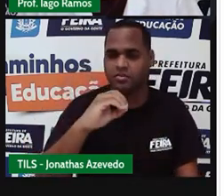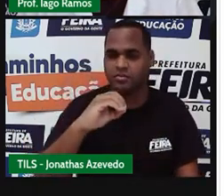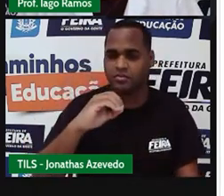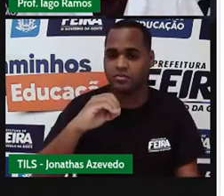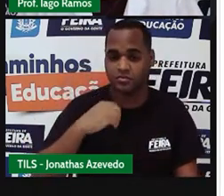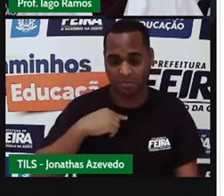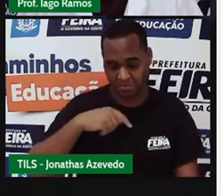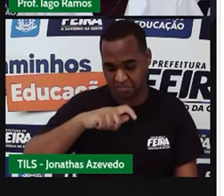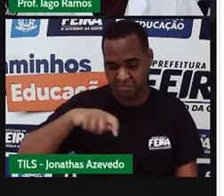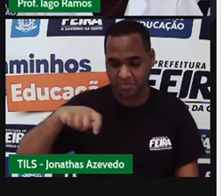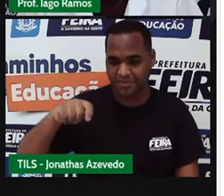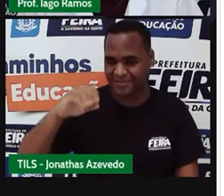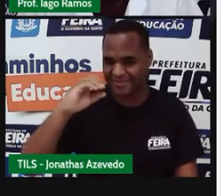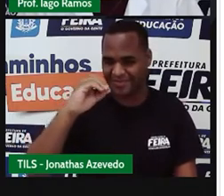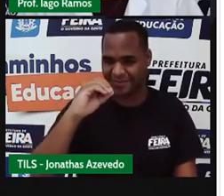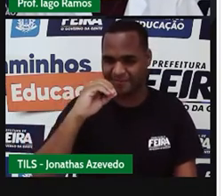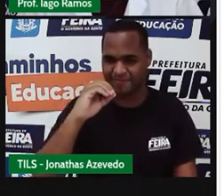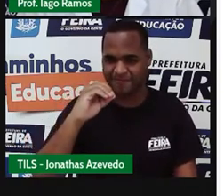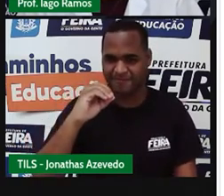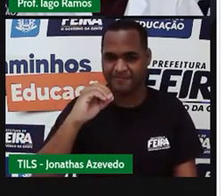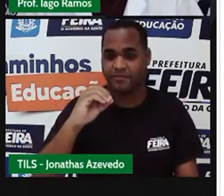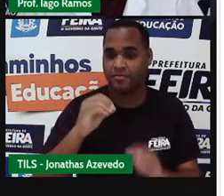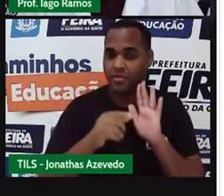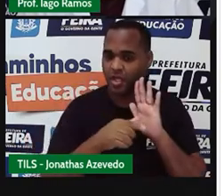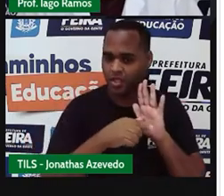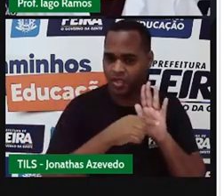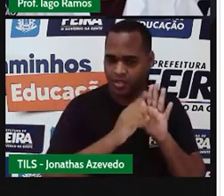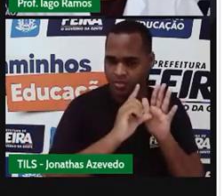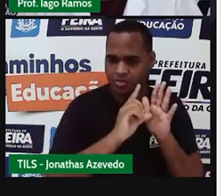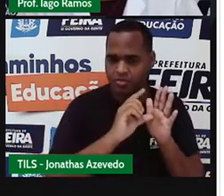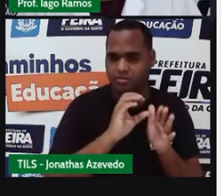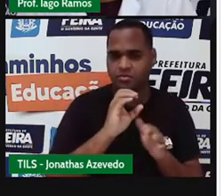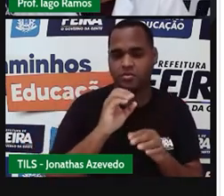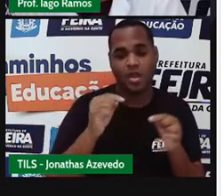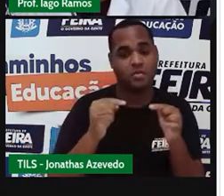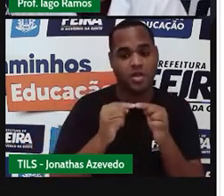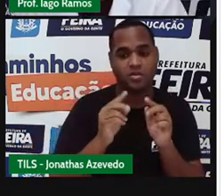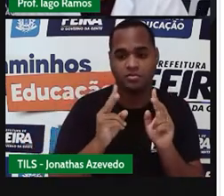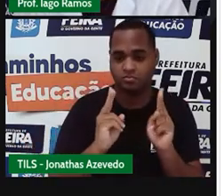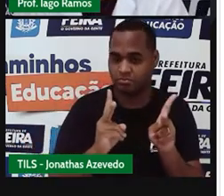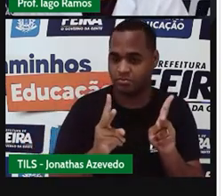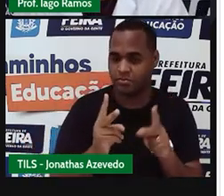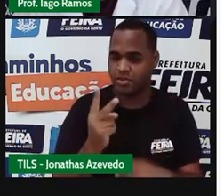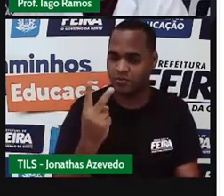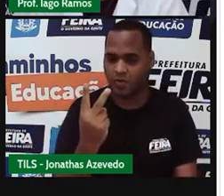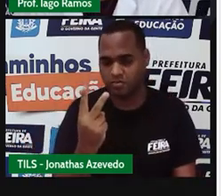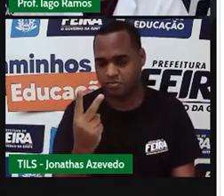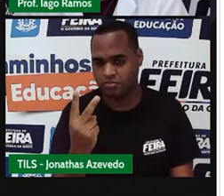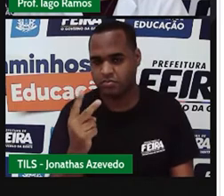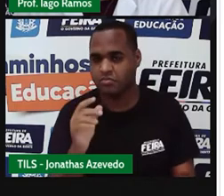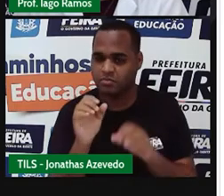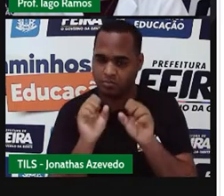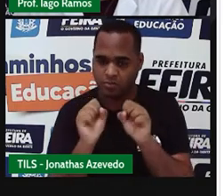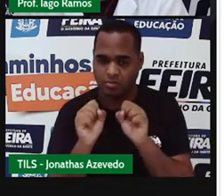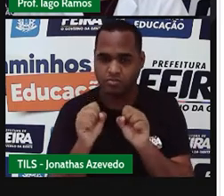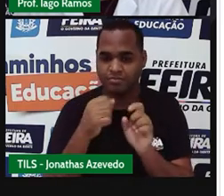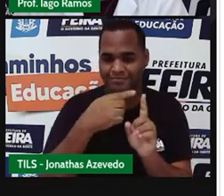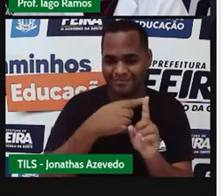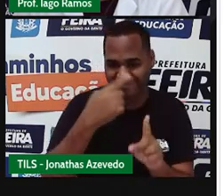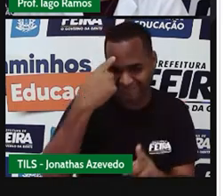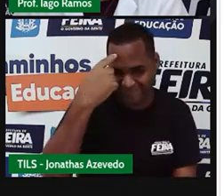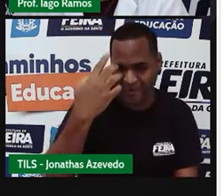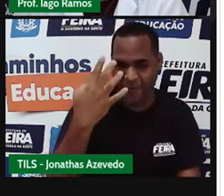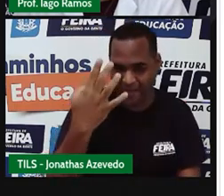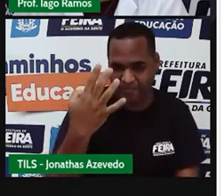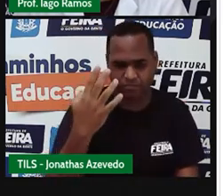escrever com o 0 na frente continua sendo o próprio 2, continua sendo o 4, continua